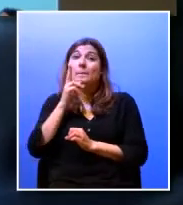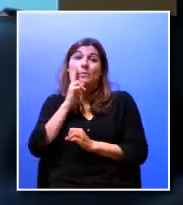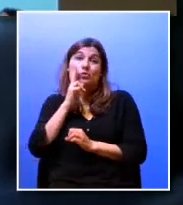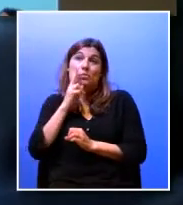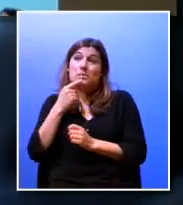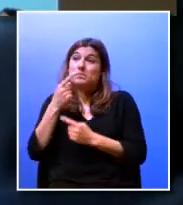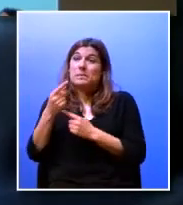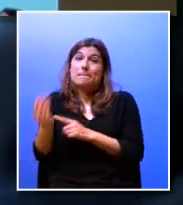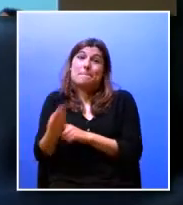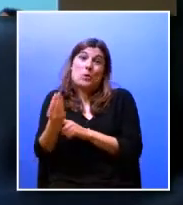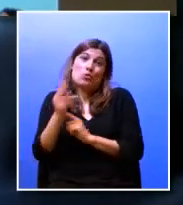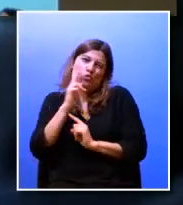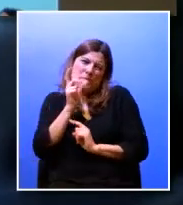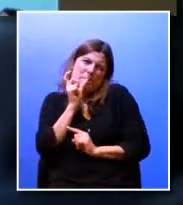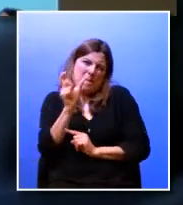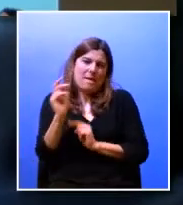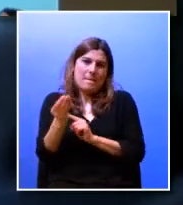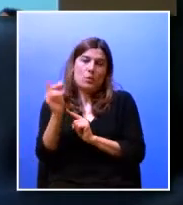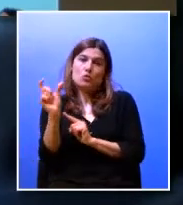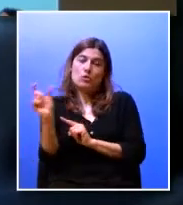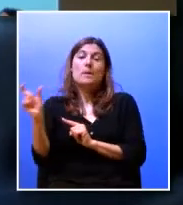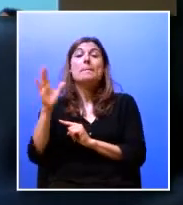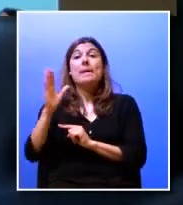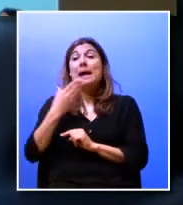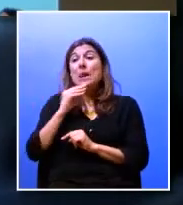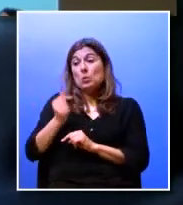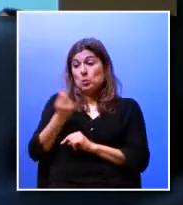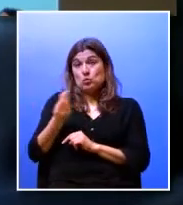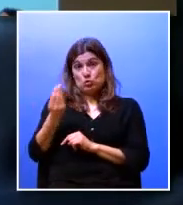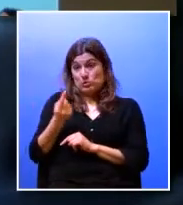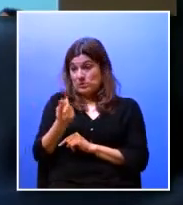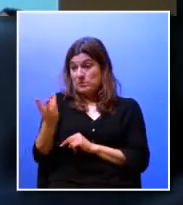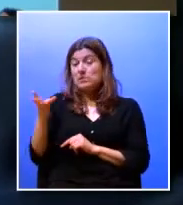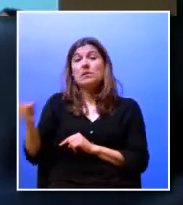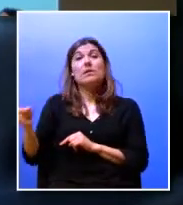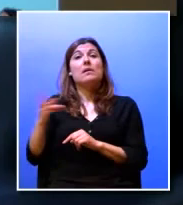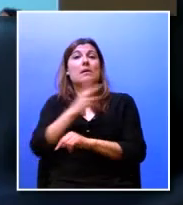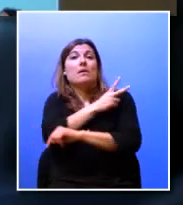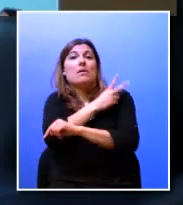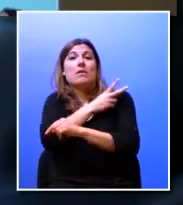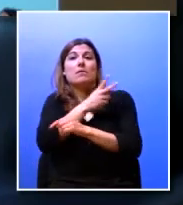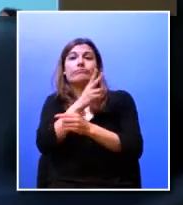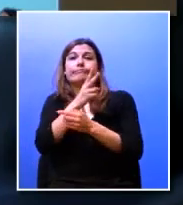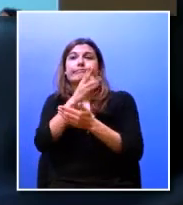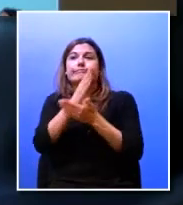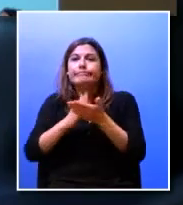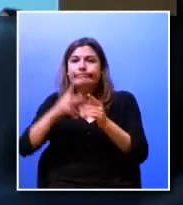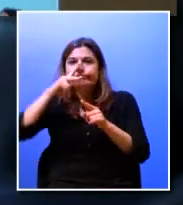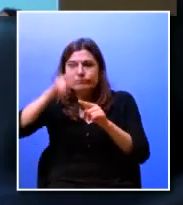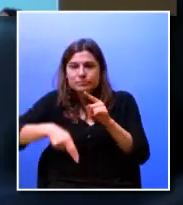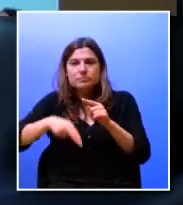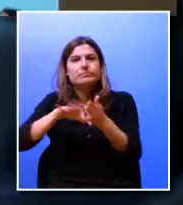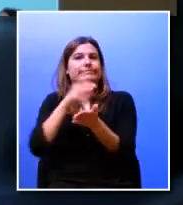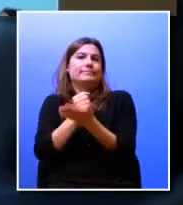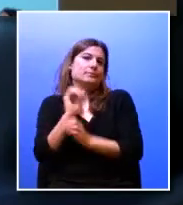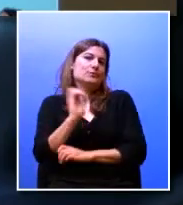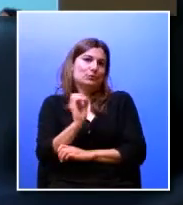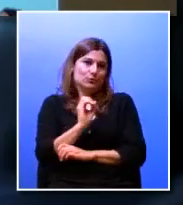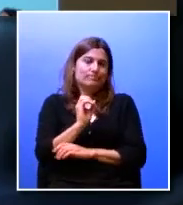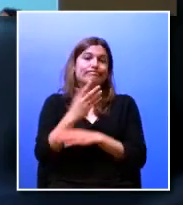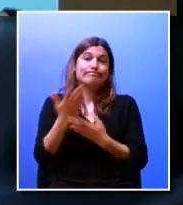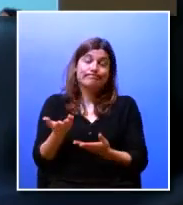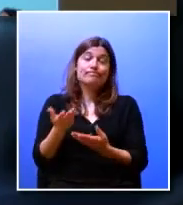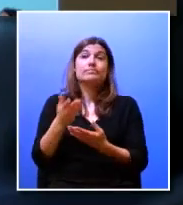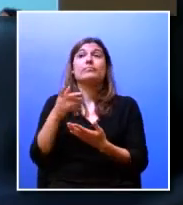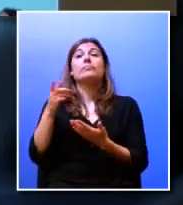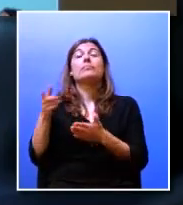eles miúdos nestes termos são alunos que vão ficar com os seus percursos académicos sem estarem concluídos e estarão muito bem